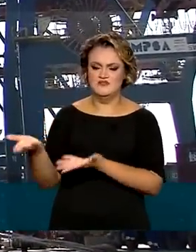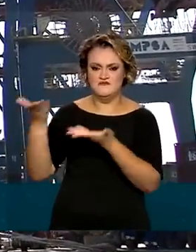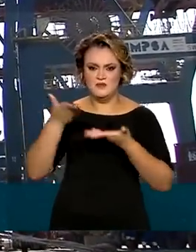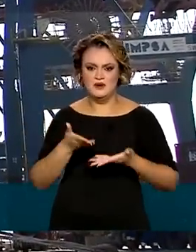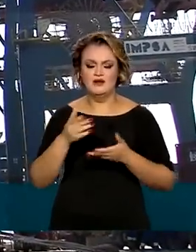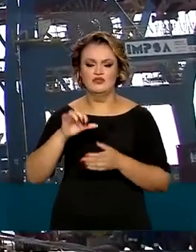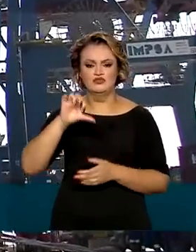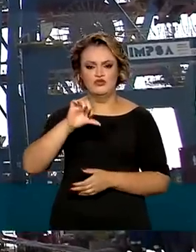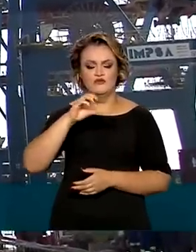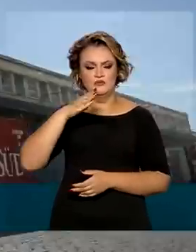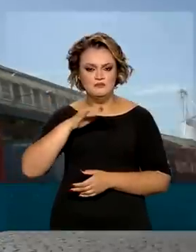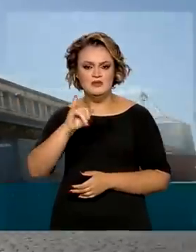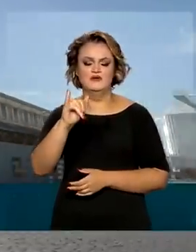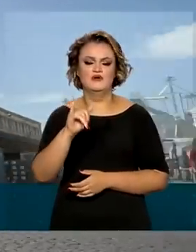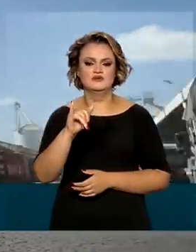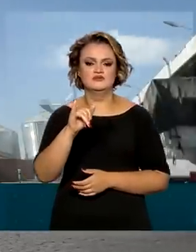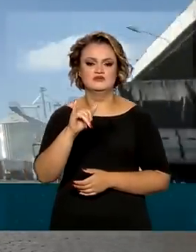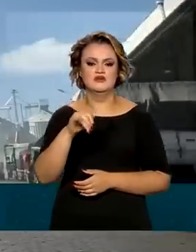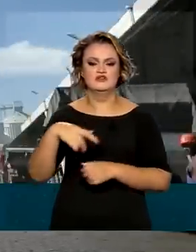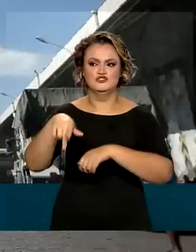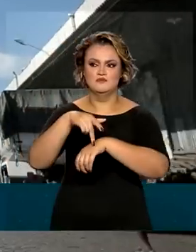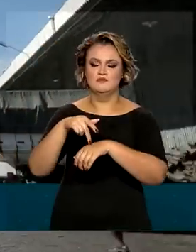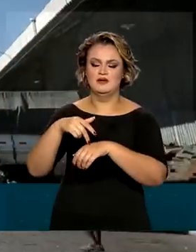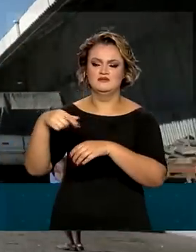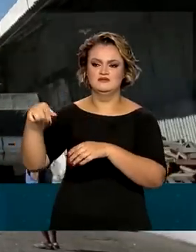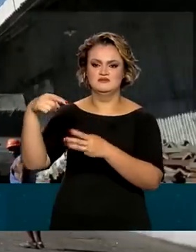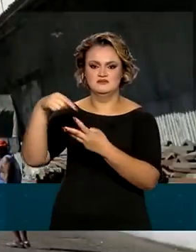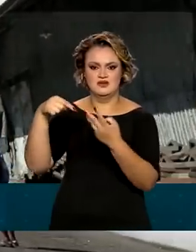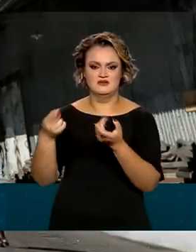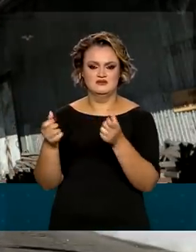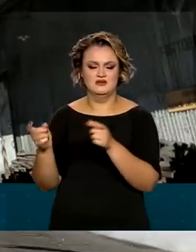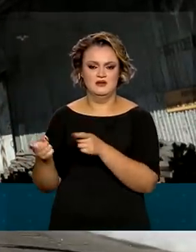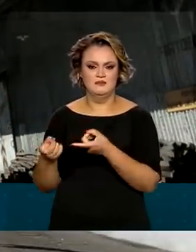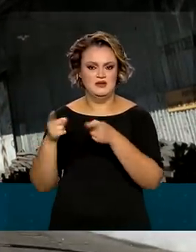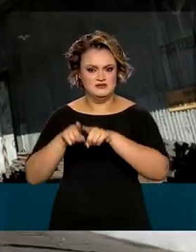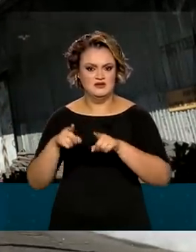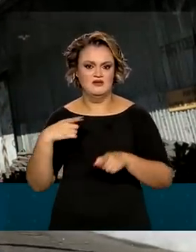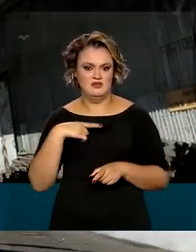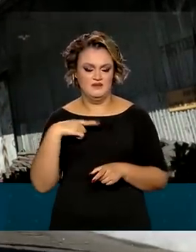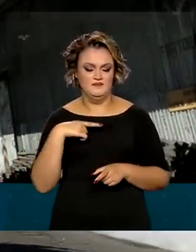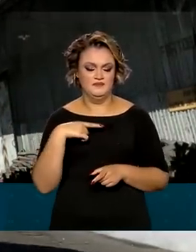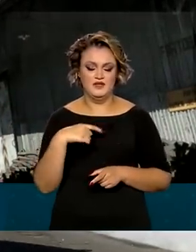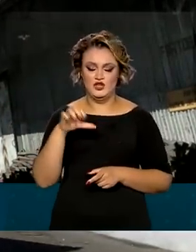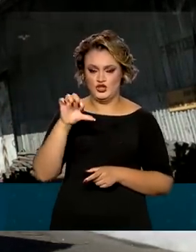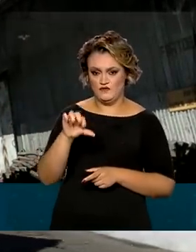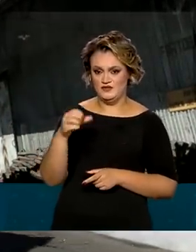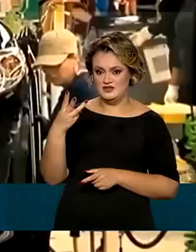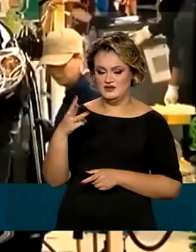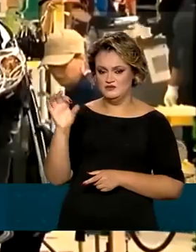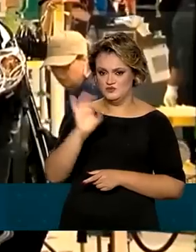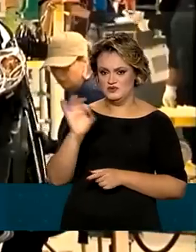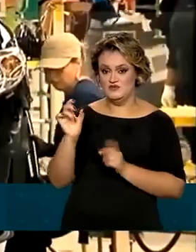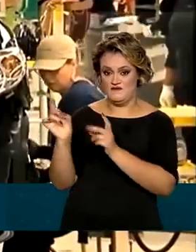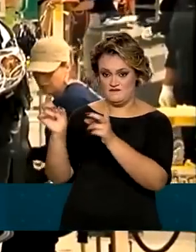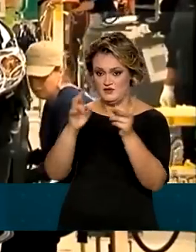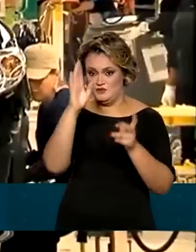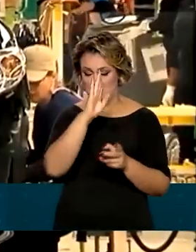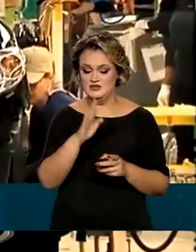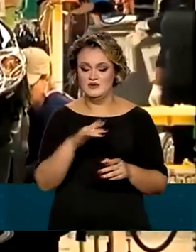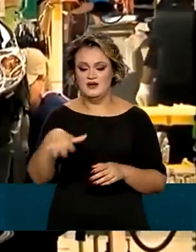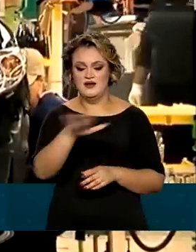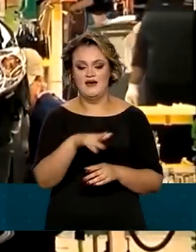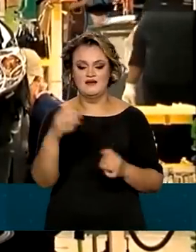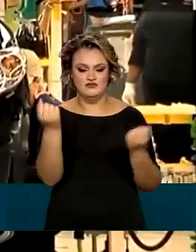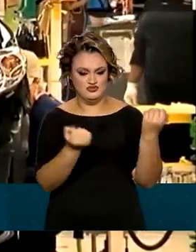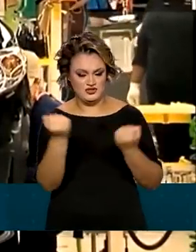quase 9 bilhões de dólares dos três parceiros. Cerca de 90% das vendas brasileiras são dos setores